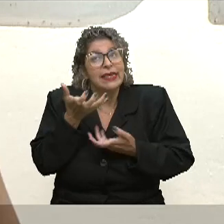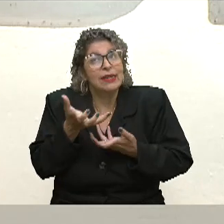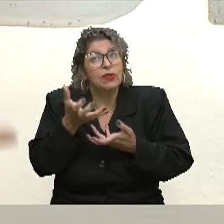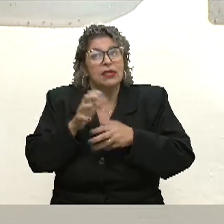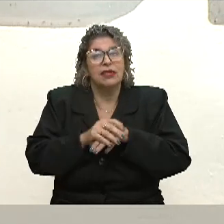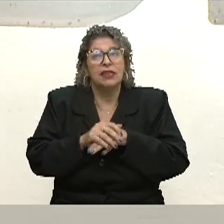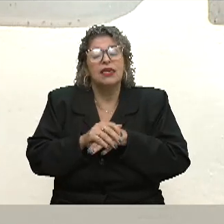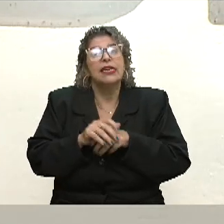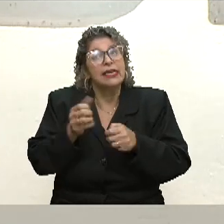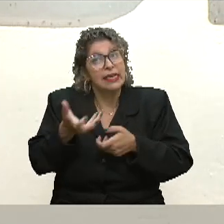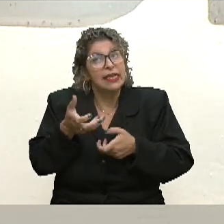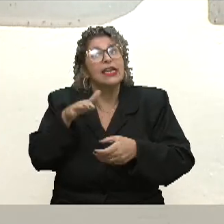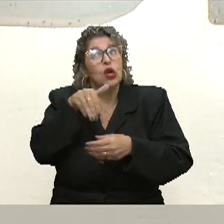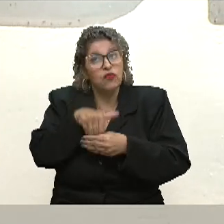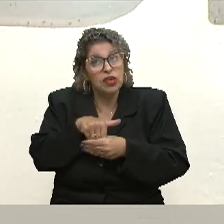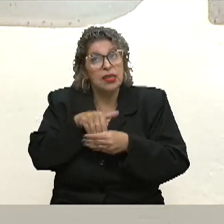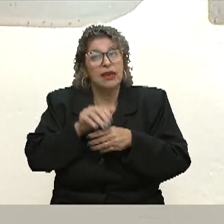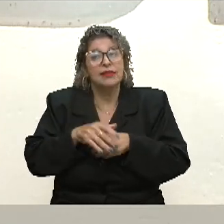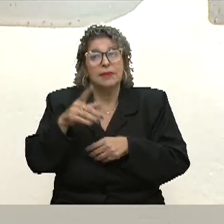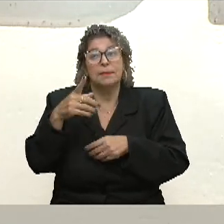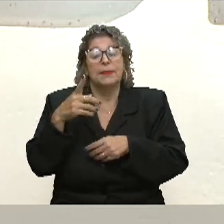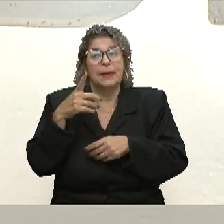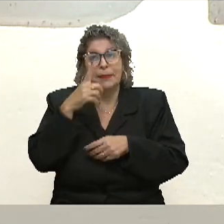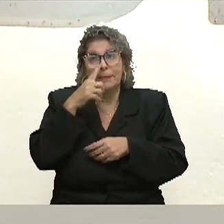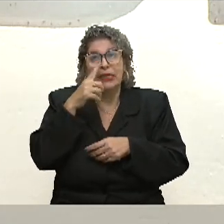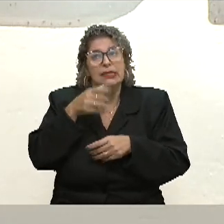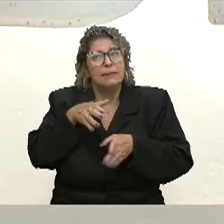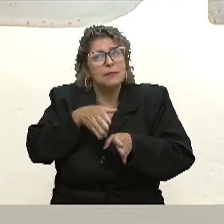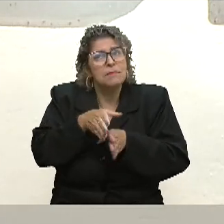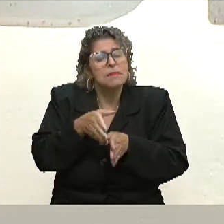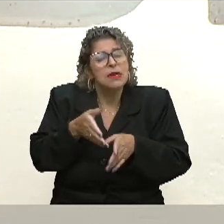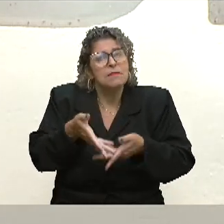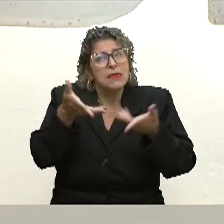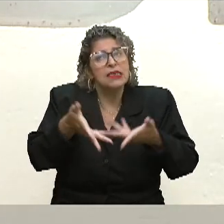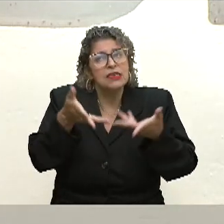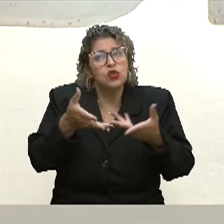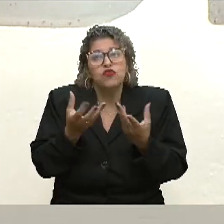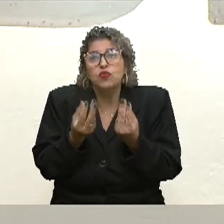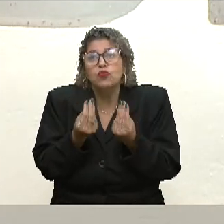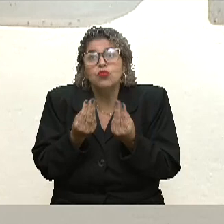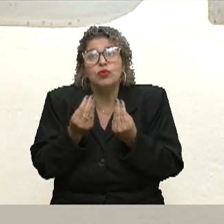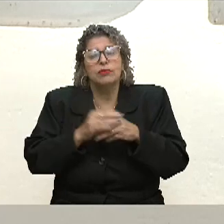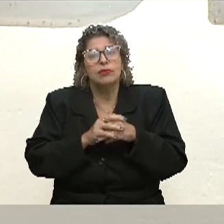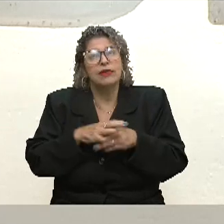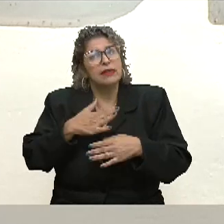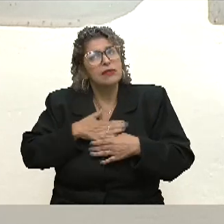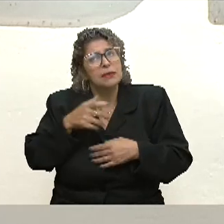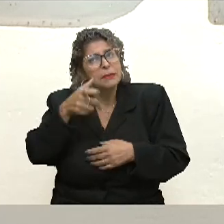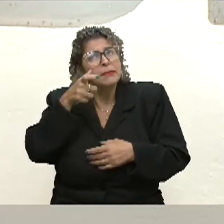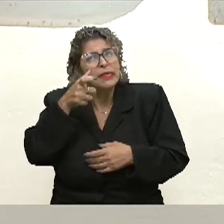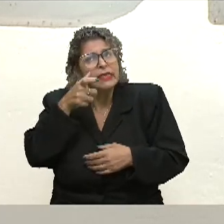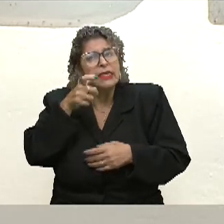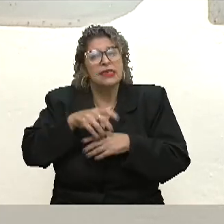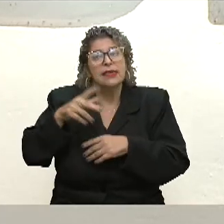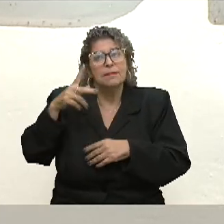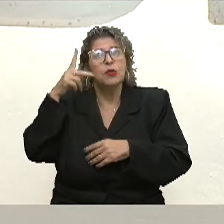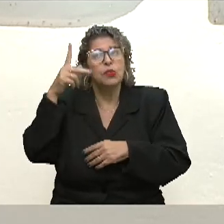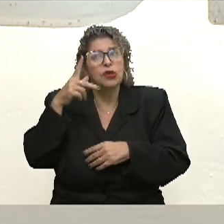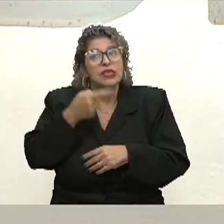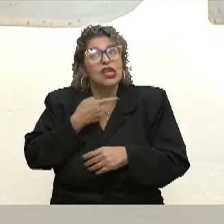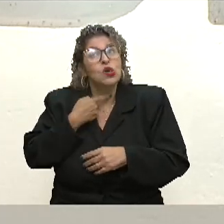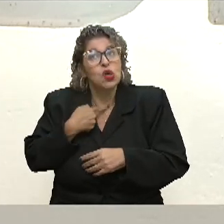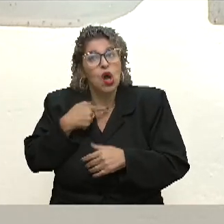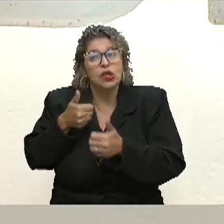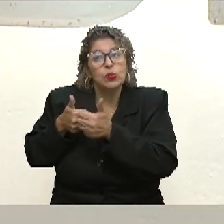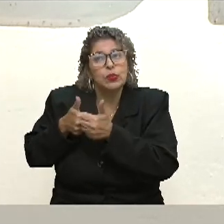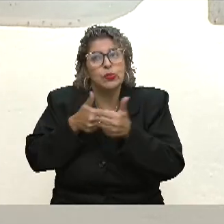questão de que eu votasse. Para ela sempre foi muito importante me incentivar nisso. E eu sempre me interessei por política, então gosto muito